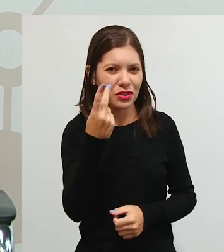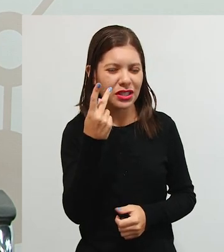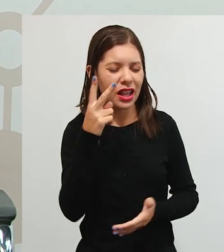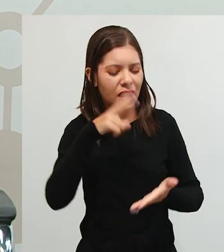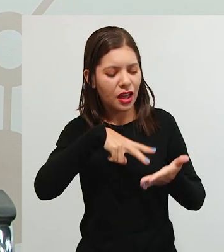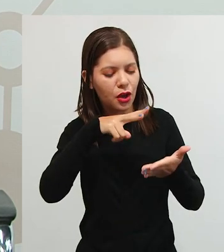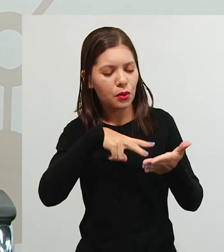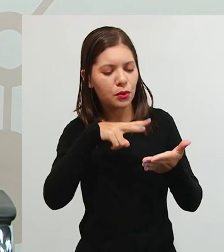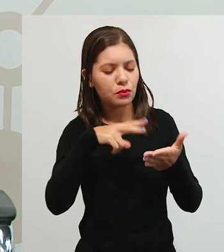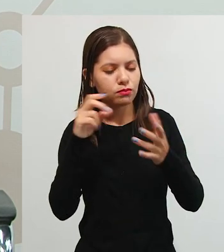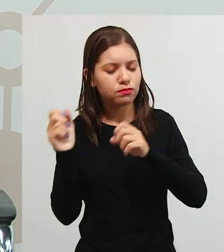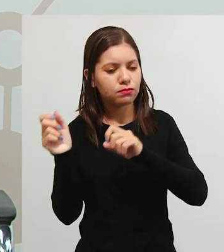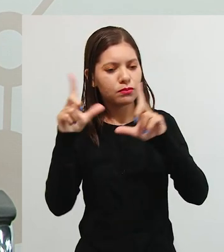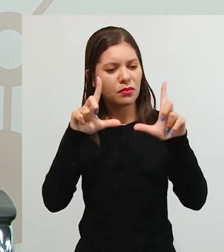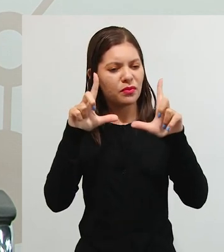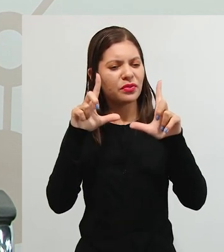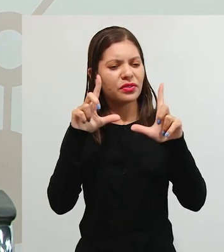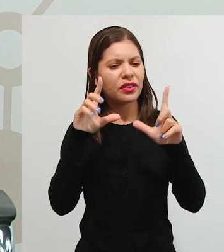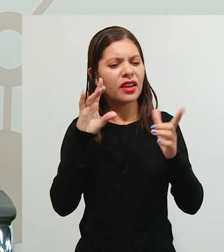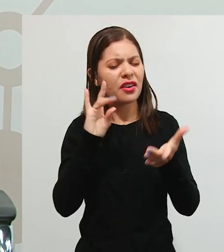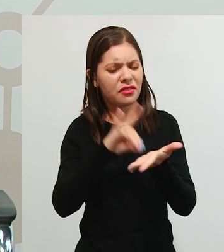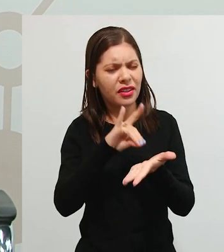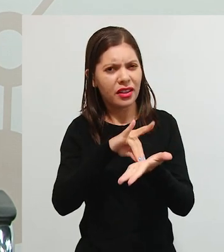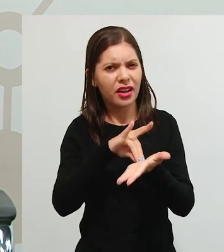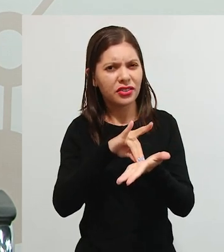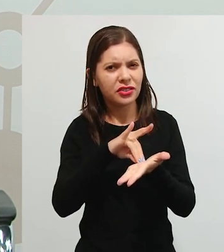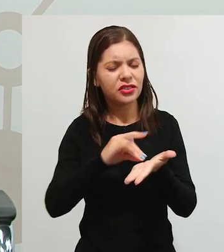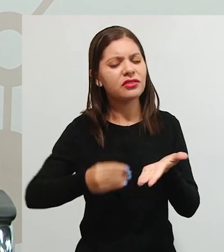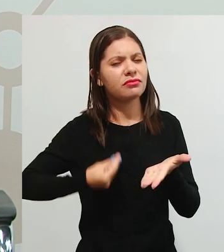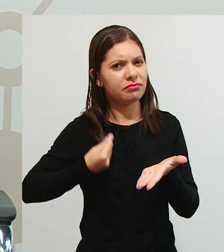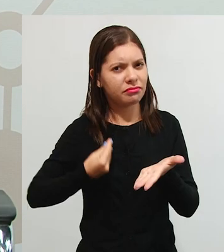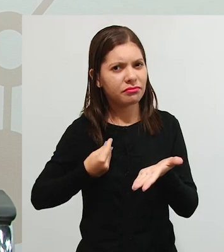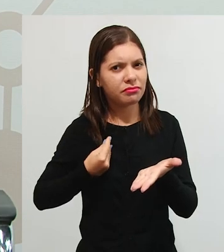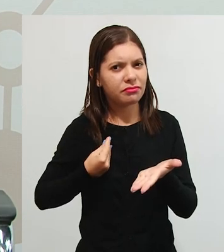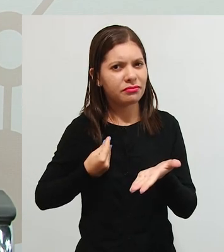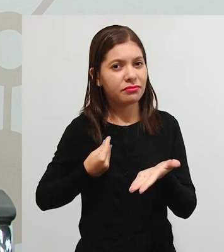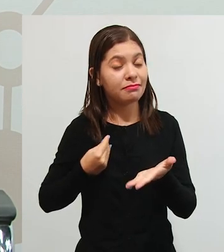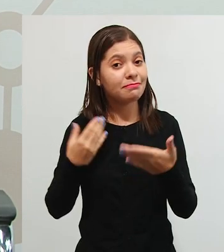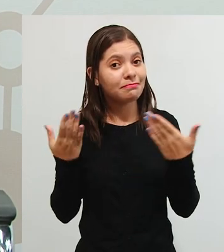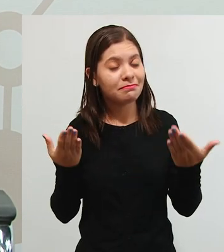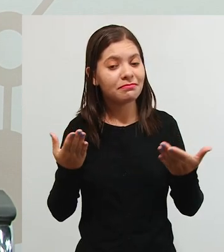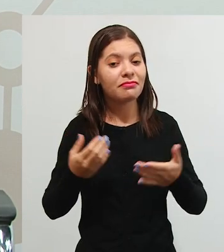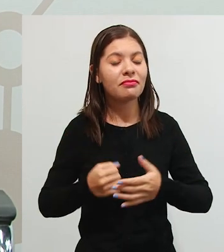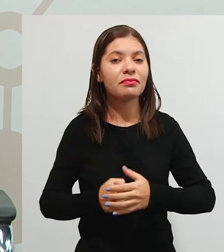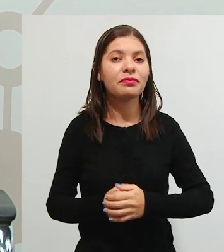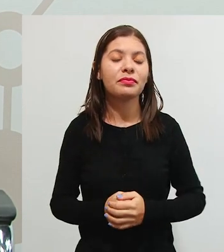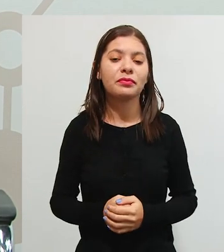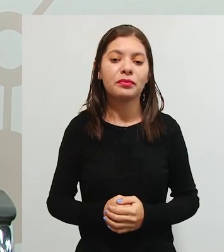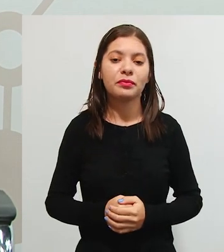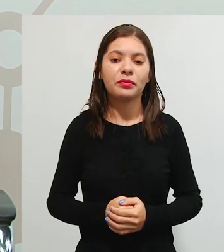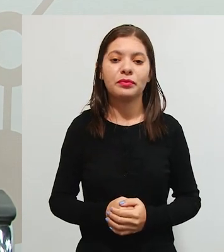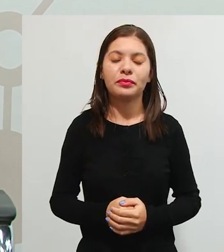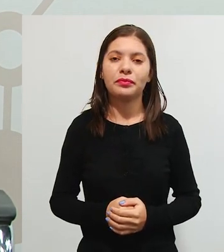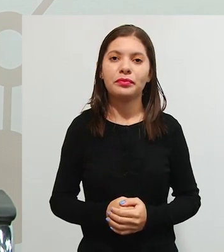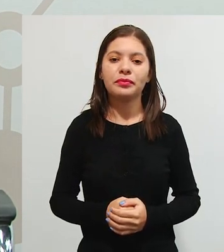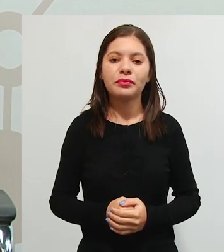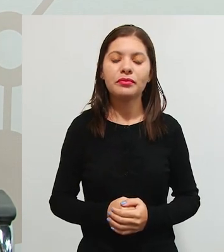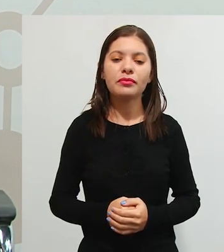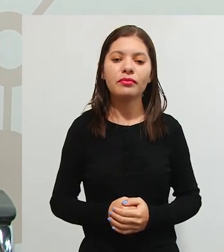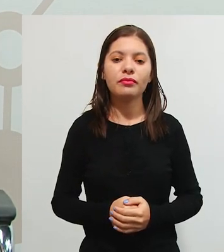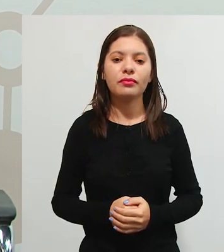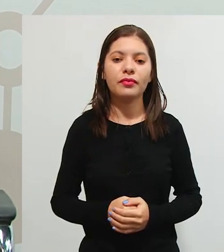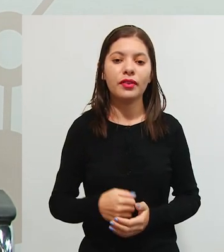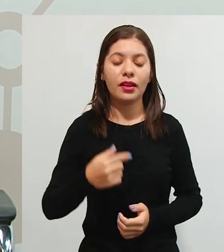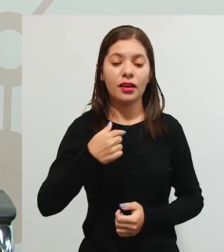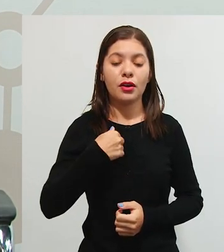quando a gente lê ali, será que é verdade isso? Será que isso existe mesmo? E aí eu trago aqui para